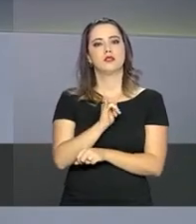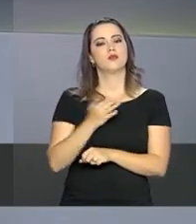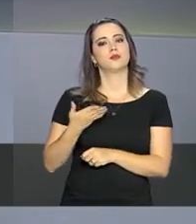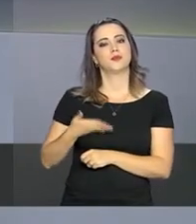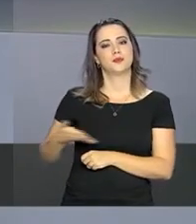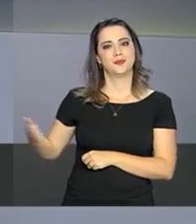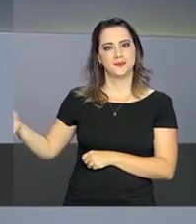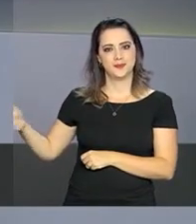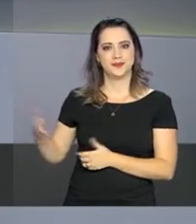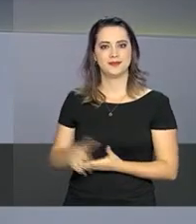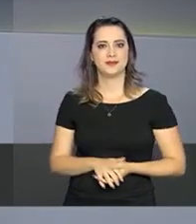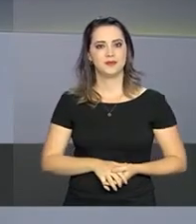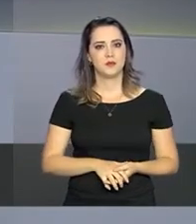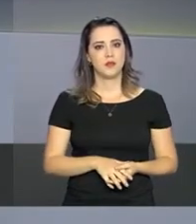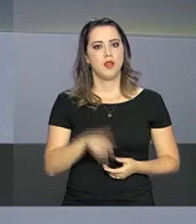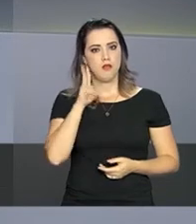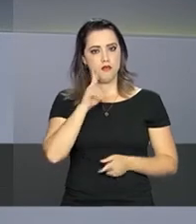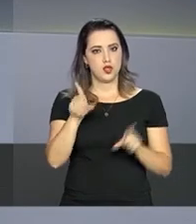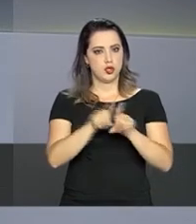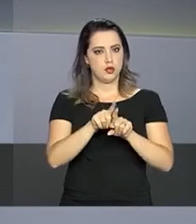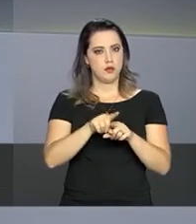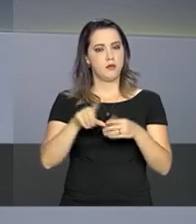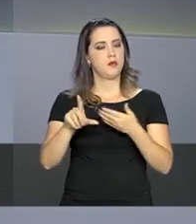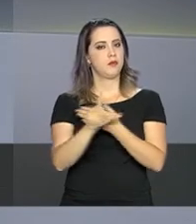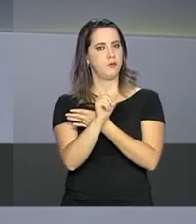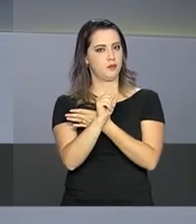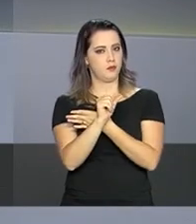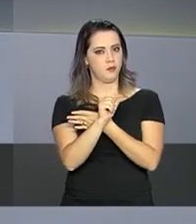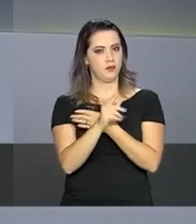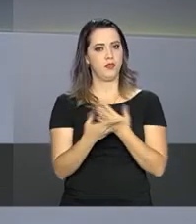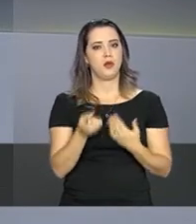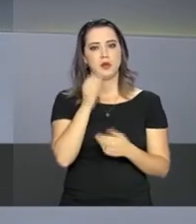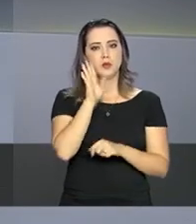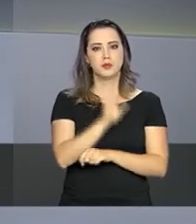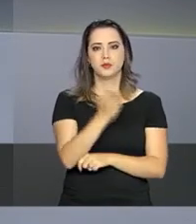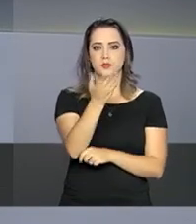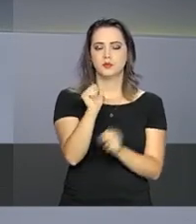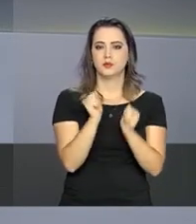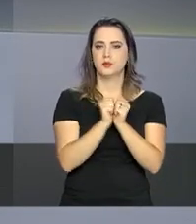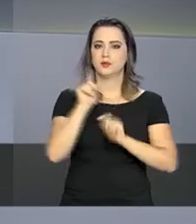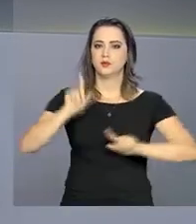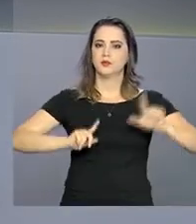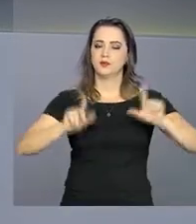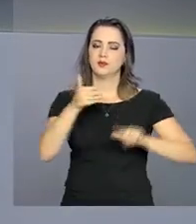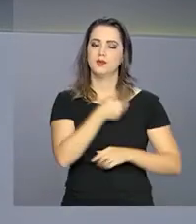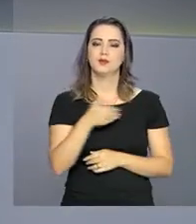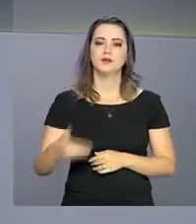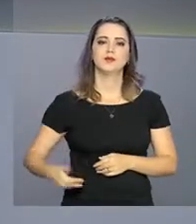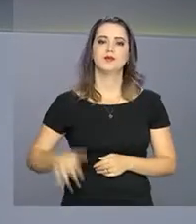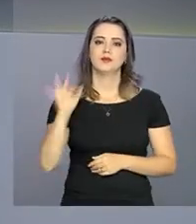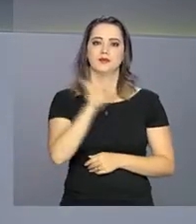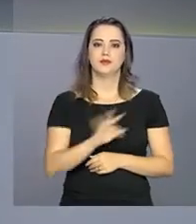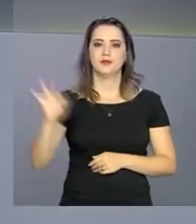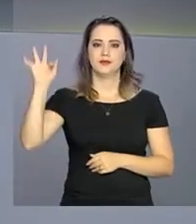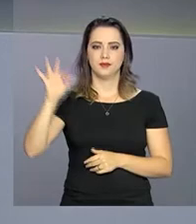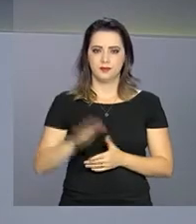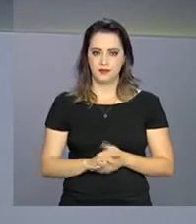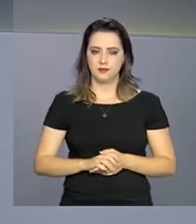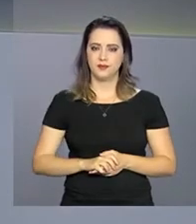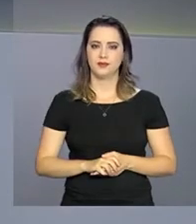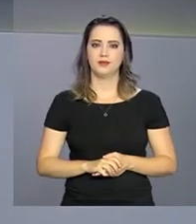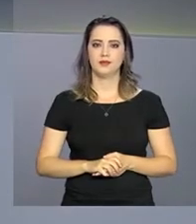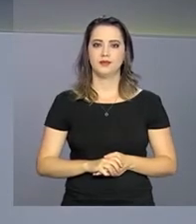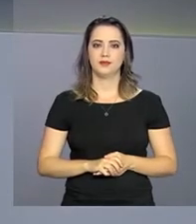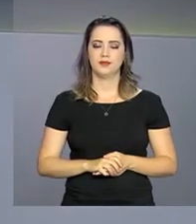disponíveis em nosso canal no YouTube. Acesse também o nosso perfil no Twitter. Uma boa tarde para você, continue com a gente aqui na NBR, a TV do